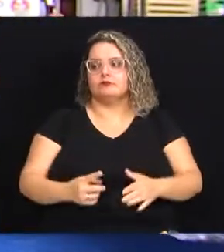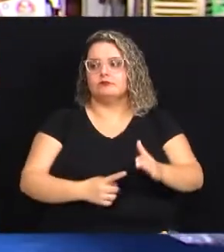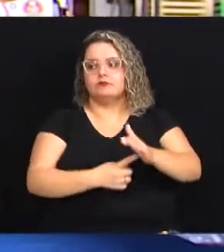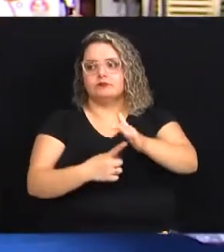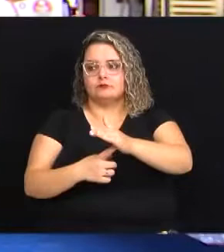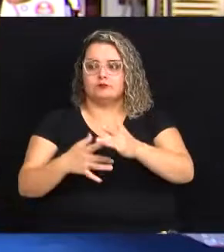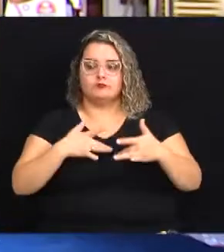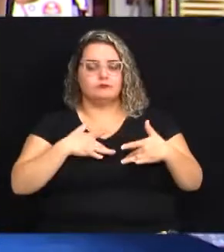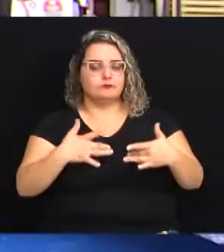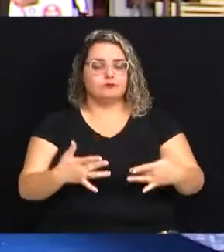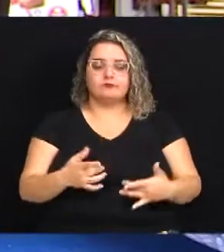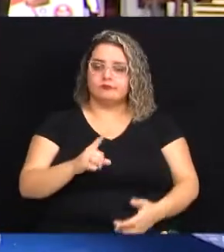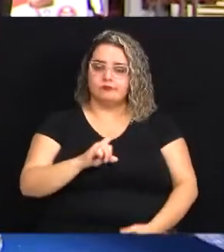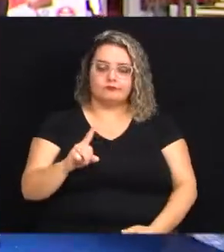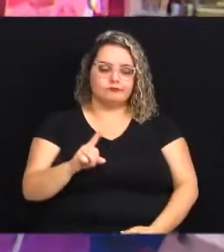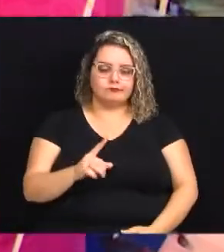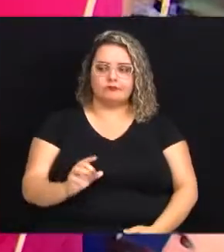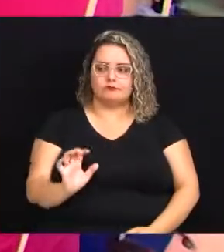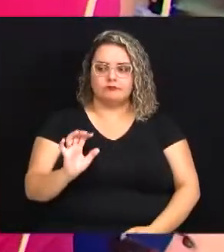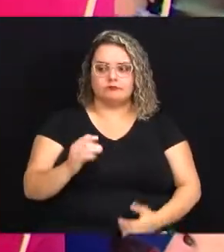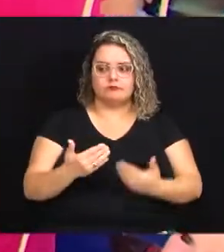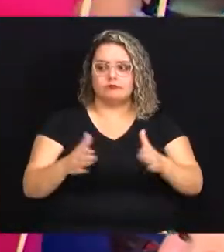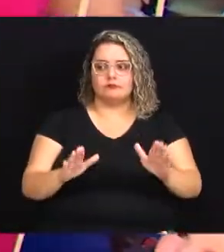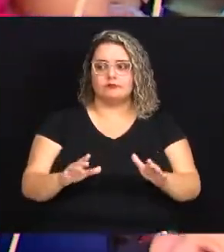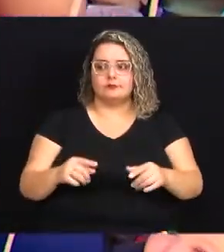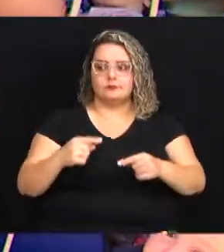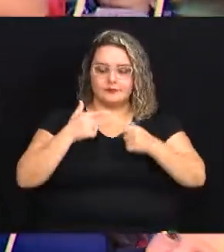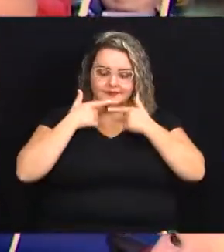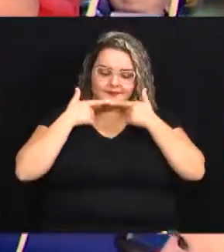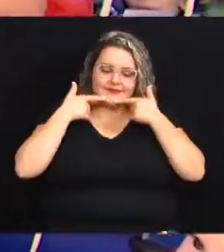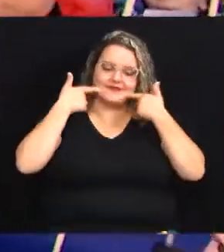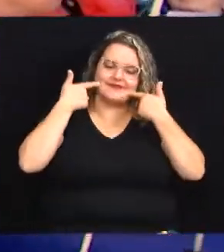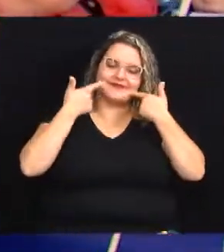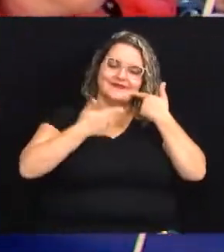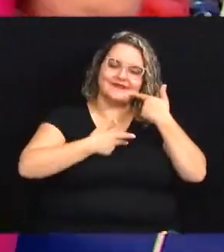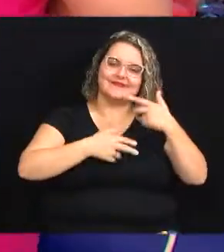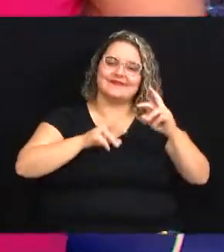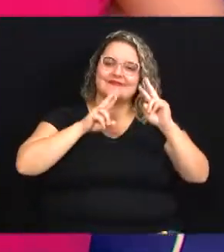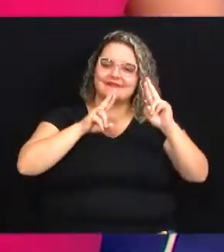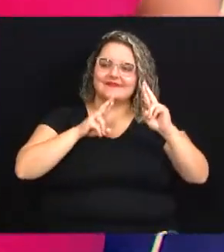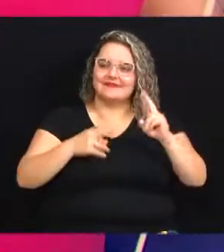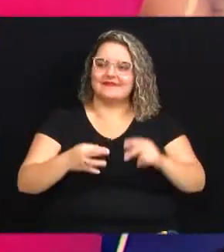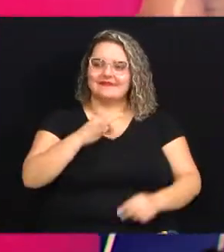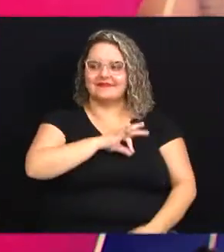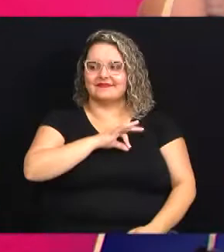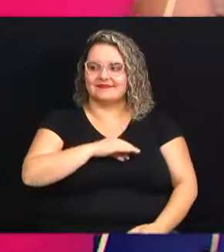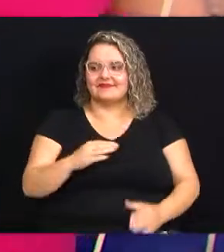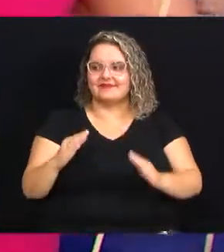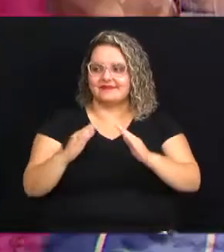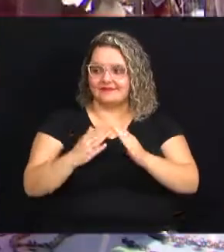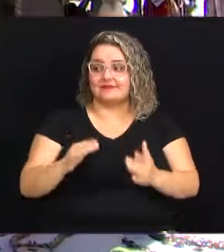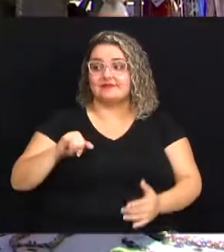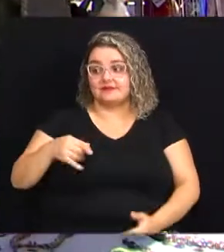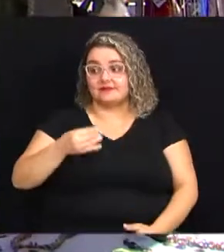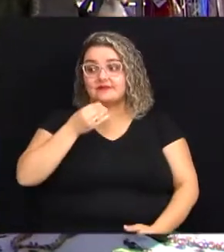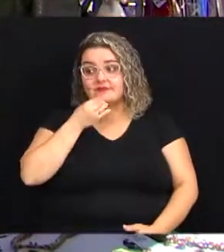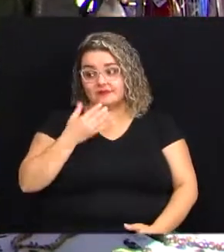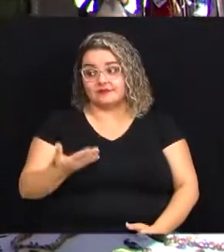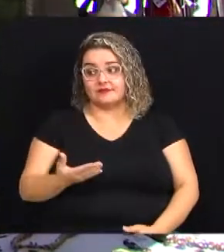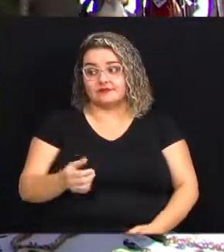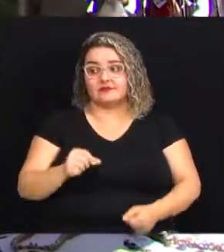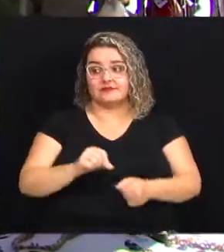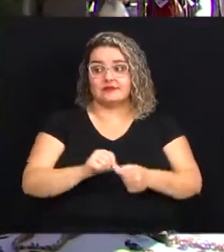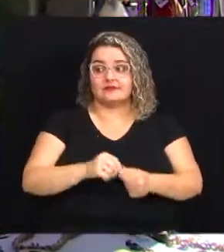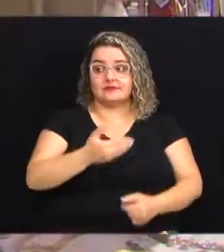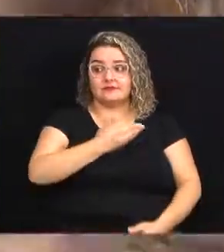feira de economia solidária não funcionou em cada rosto um riso amigo de quem espera levar a renda para casa e que aproveita para